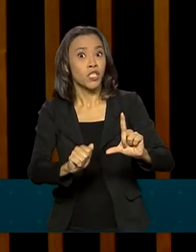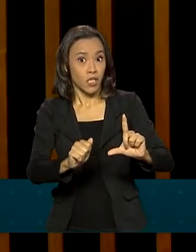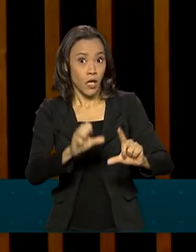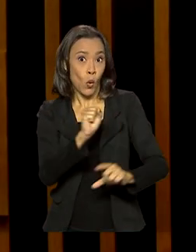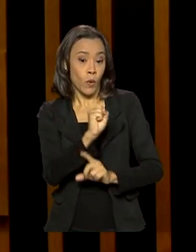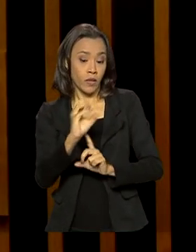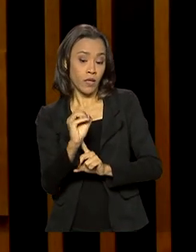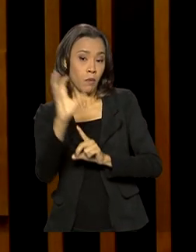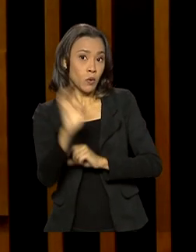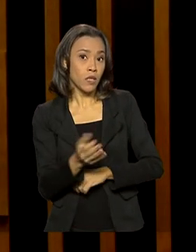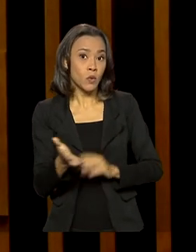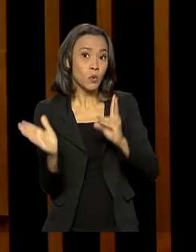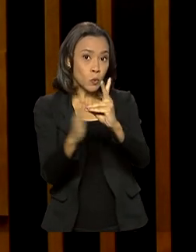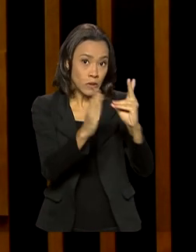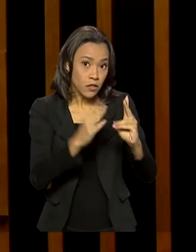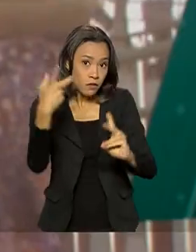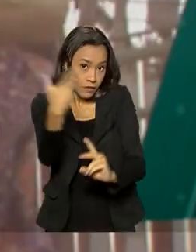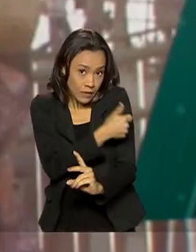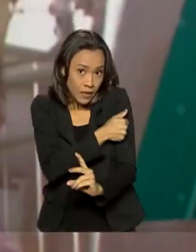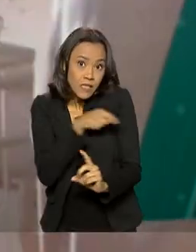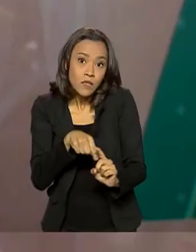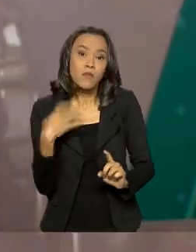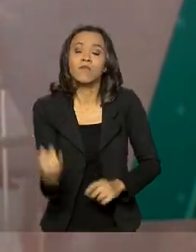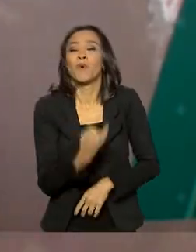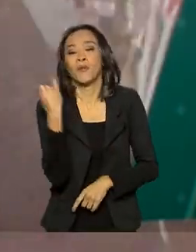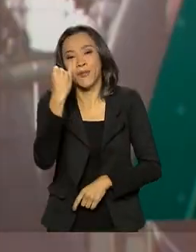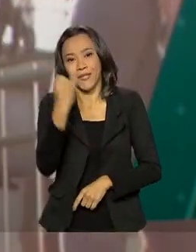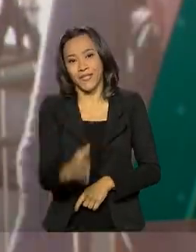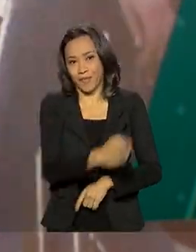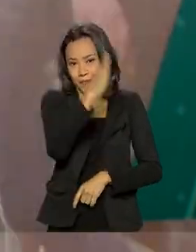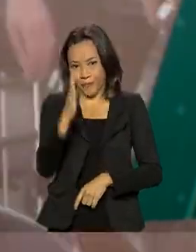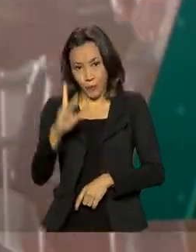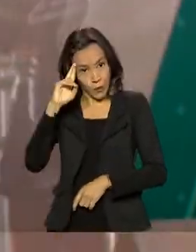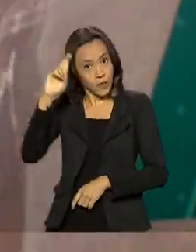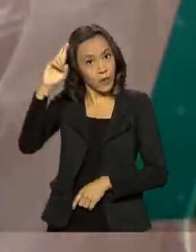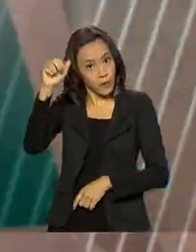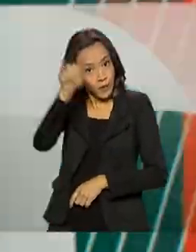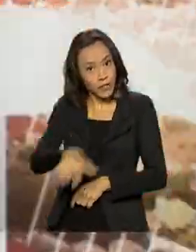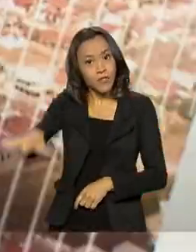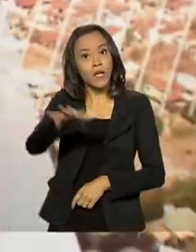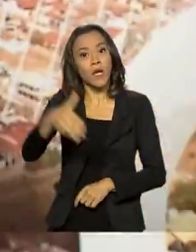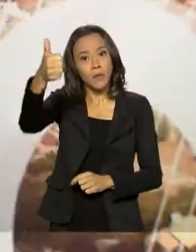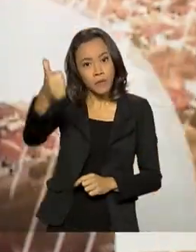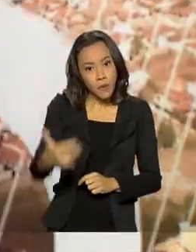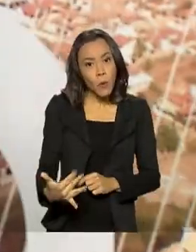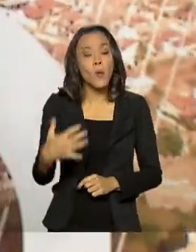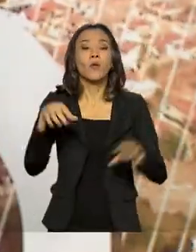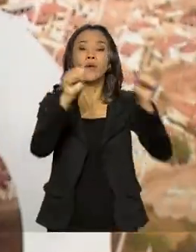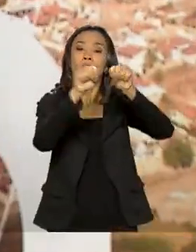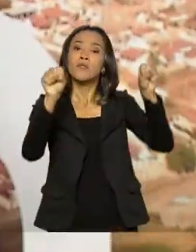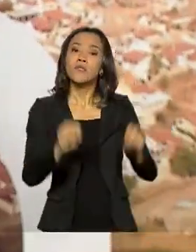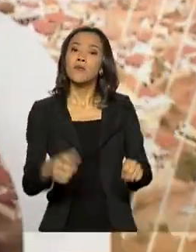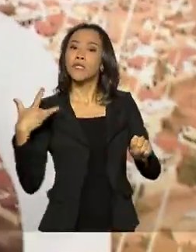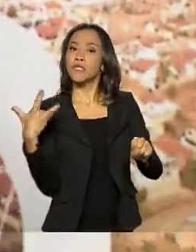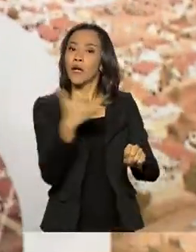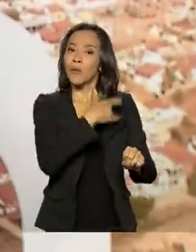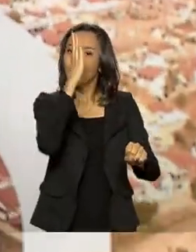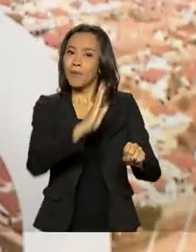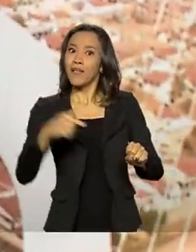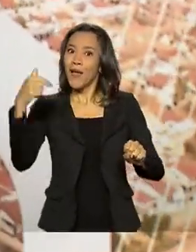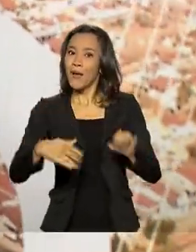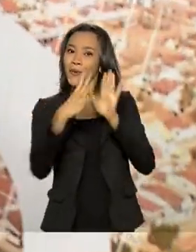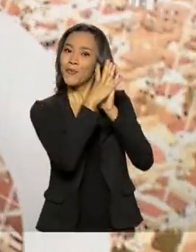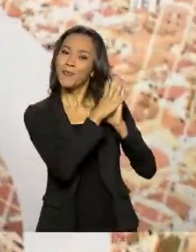vacinados é uma marca muito importante. Adhanom também falou que o sistema brasileiro de saúde pública é um exemplo a ser